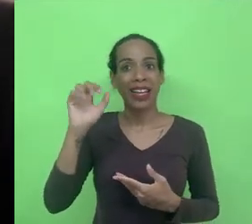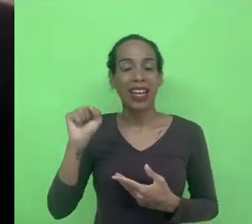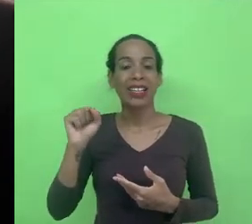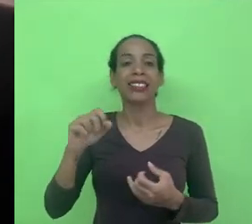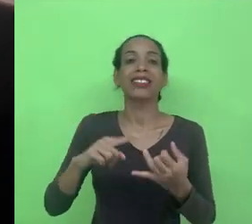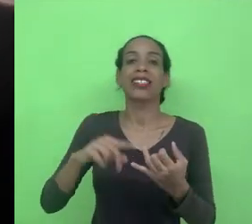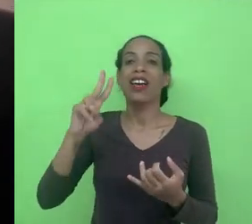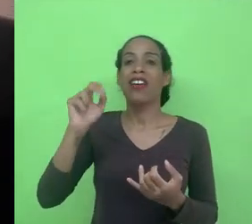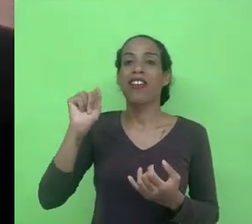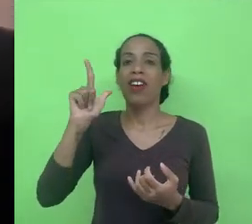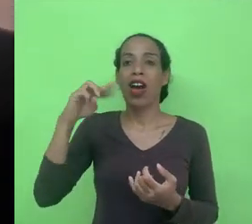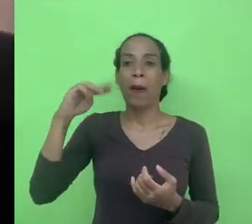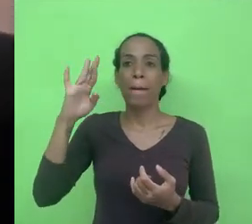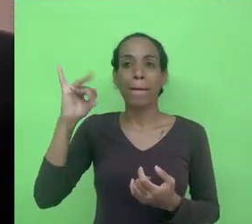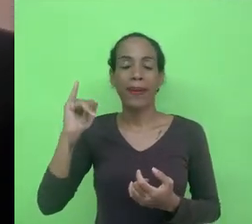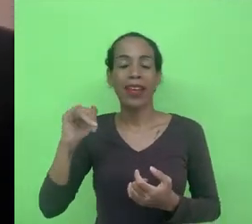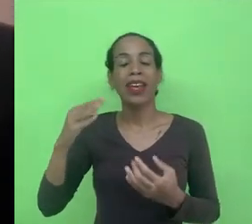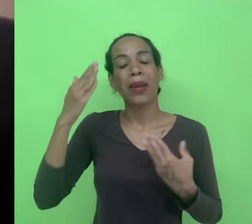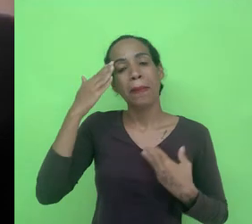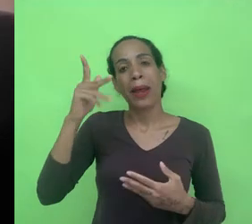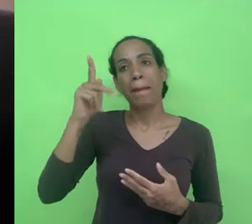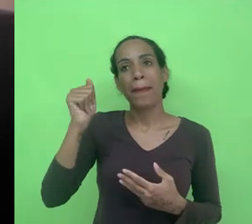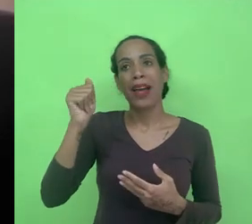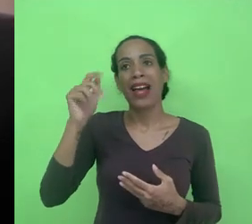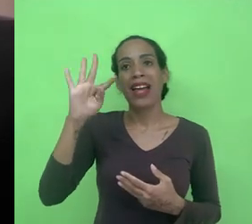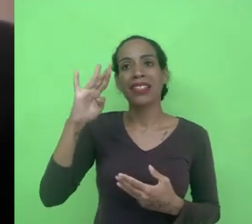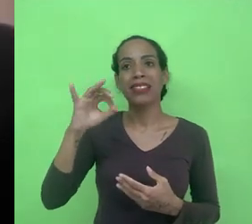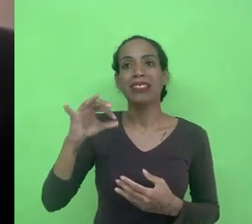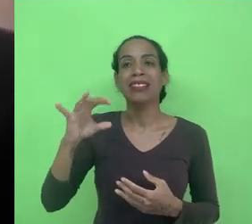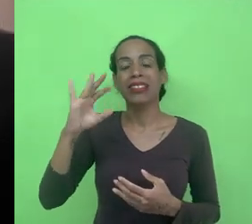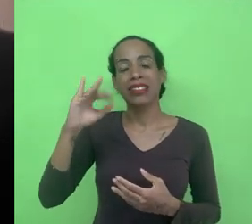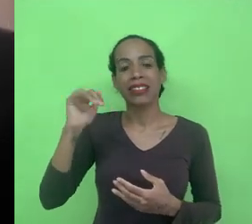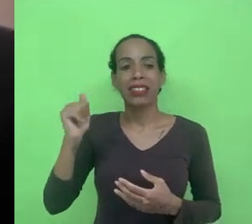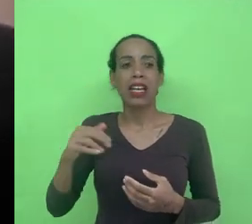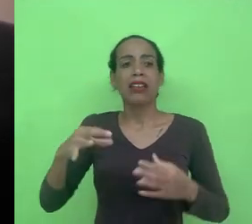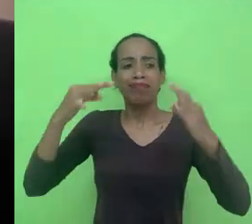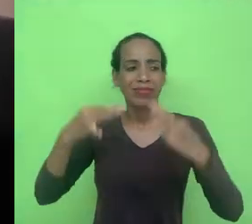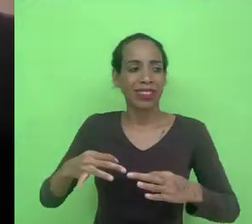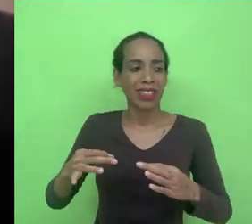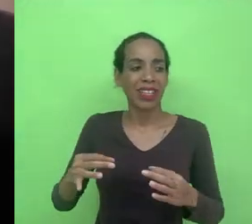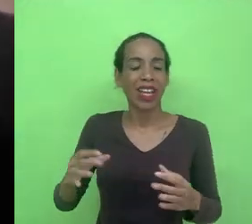o Valmir ele já concluiu um pouco na linha do que eu estava pensando porque